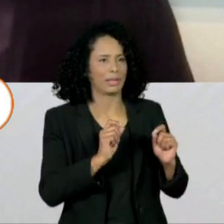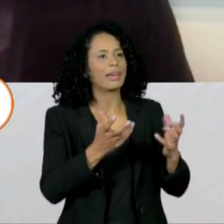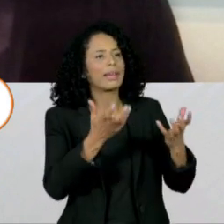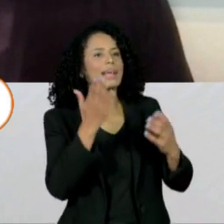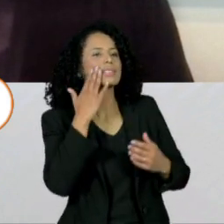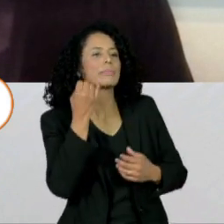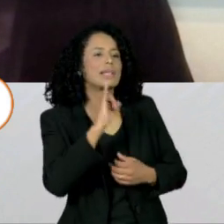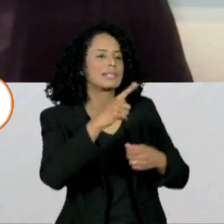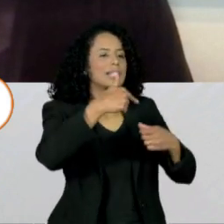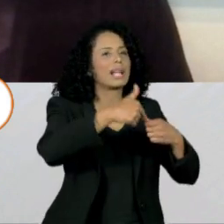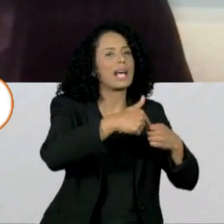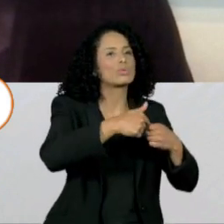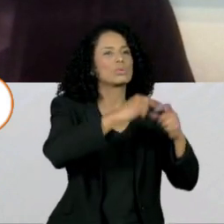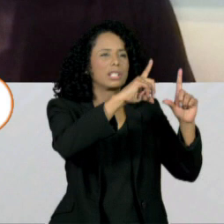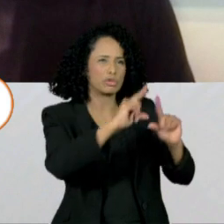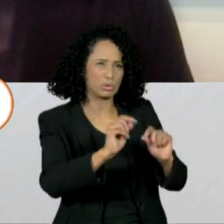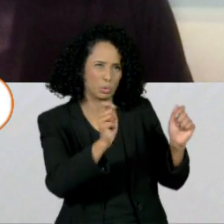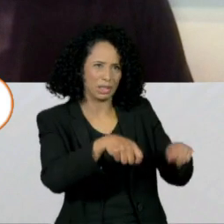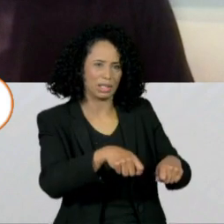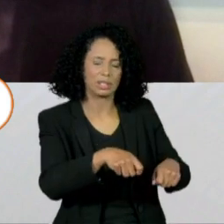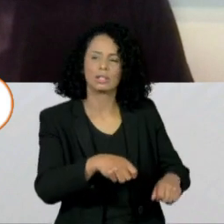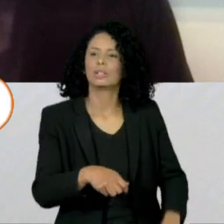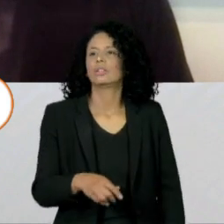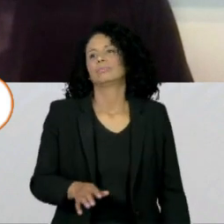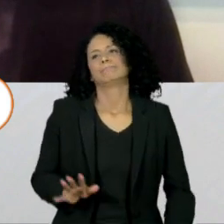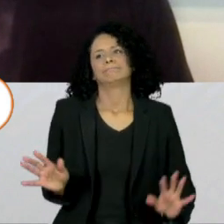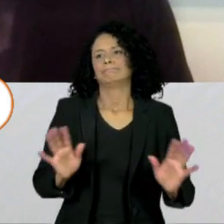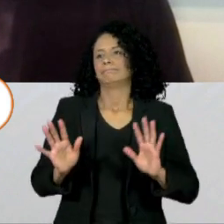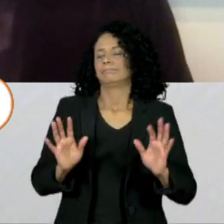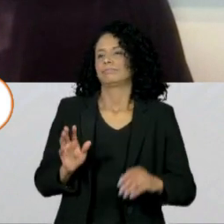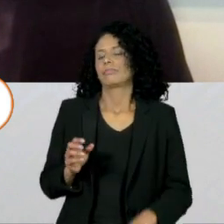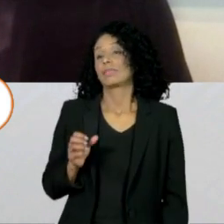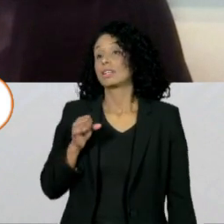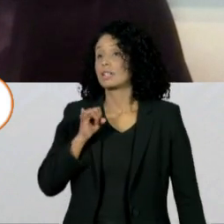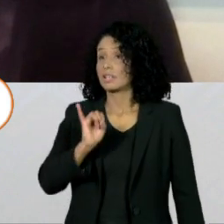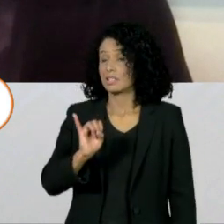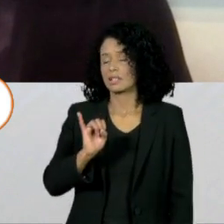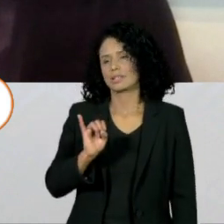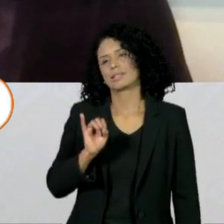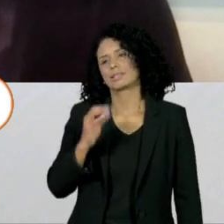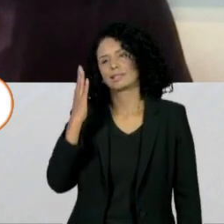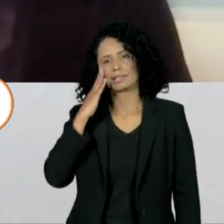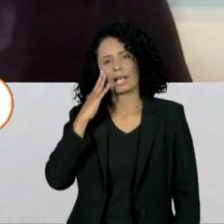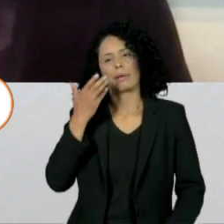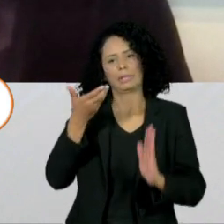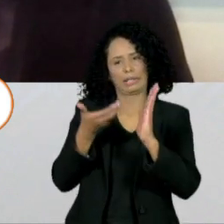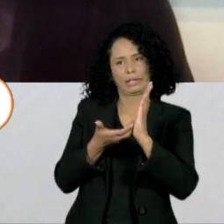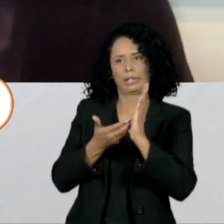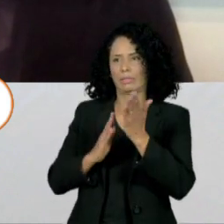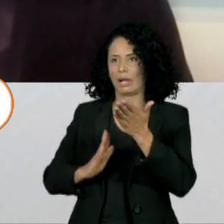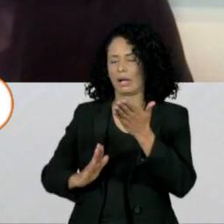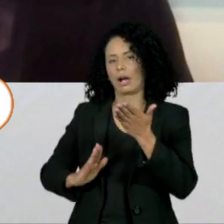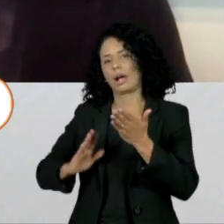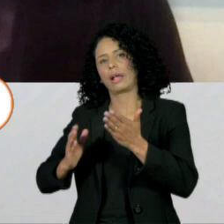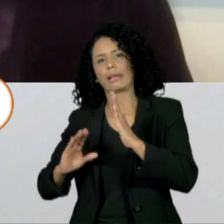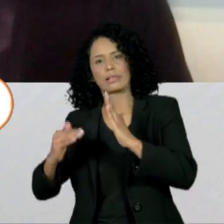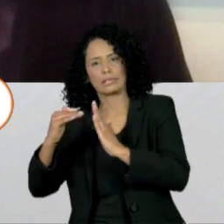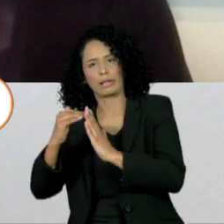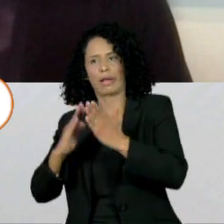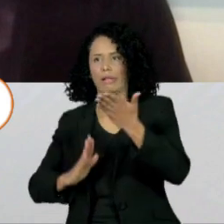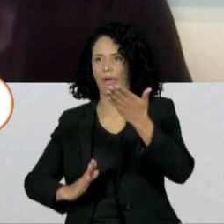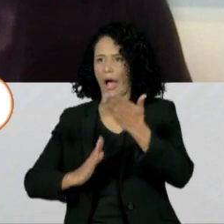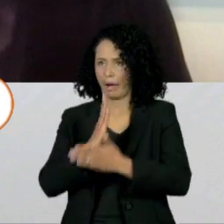Olha, a chance está aí dada. Se você aprovar, já está aprovado na Câmara e no Senado, aquela redução de